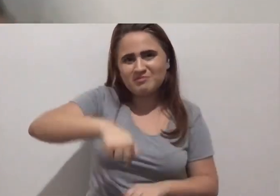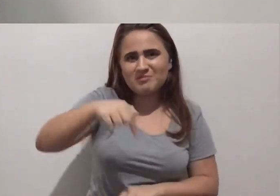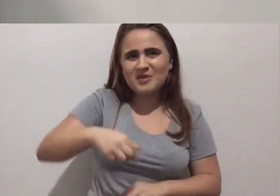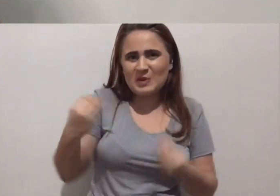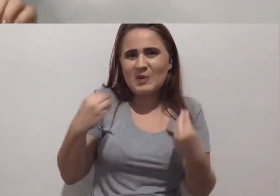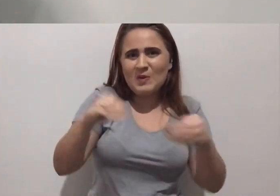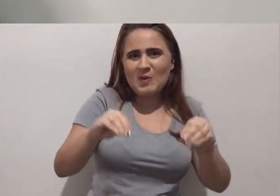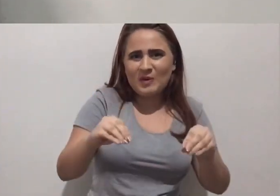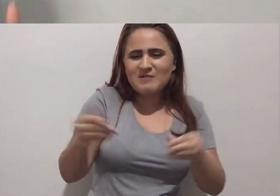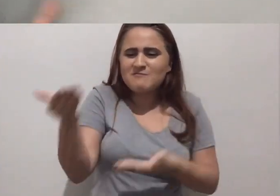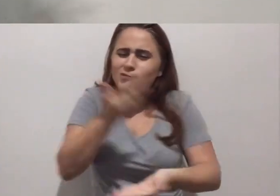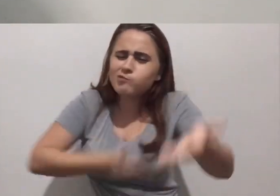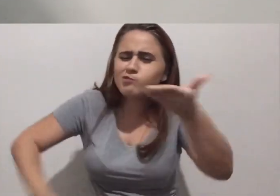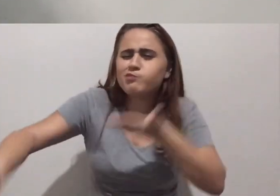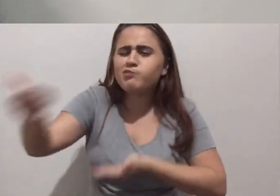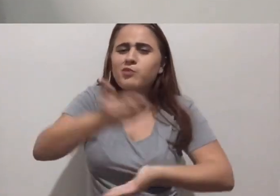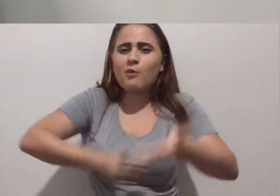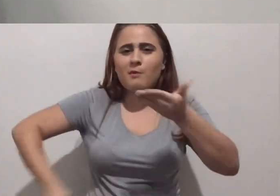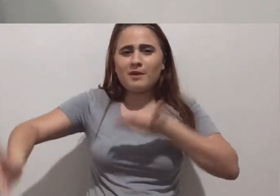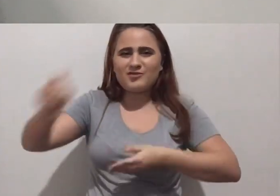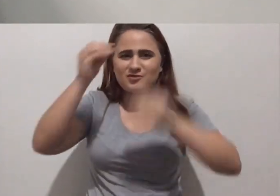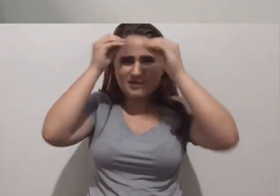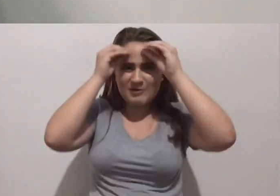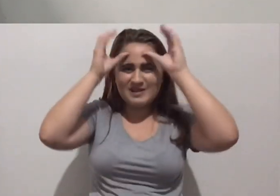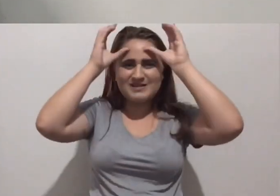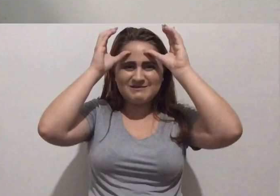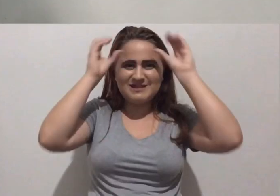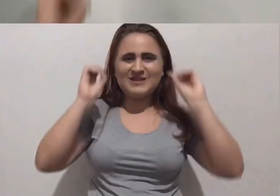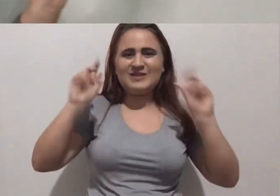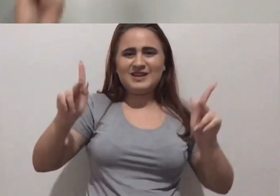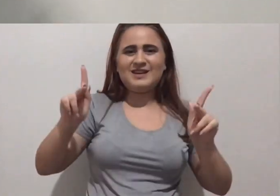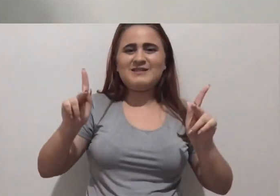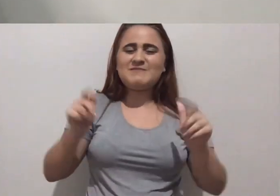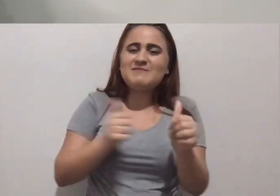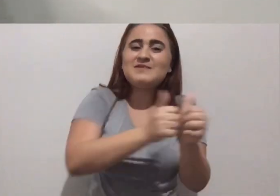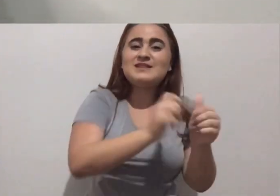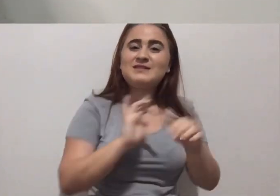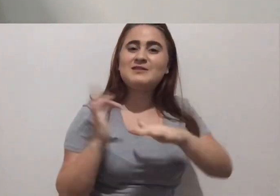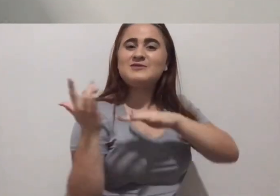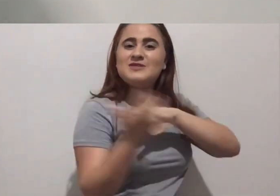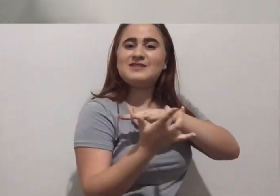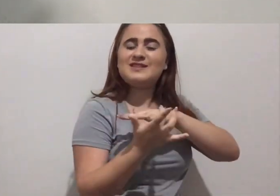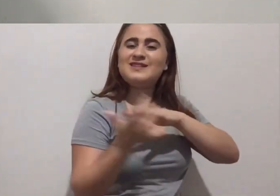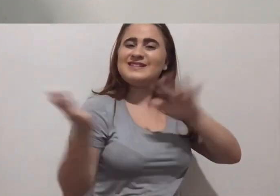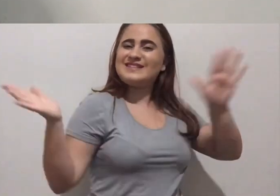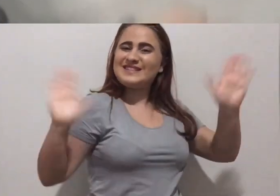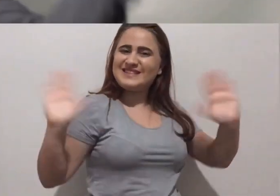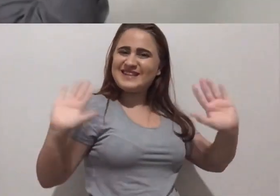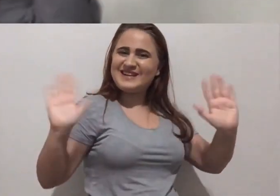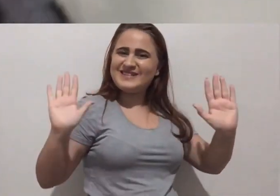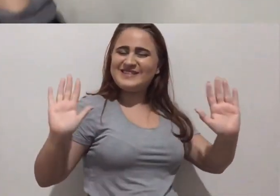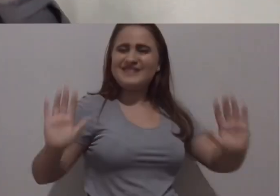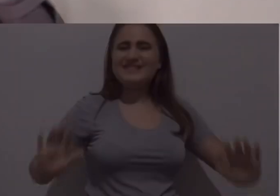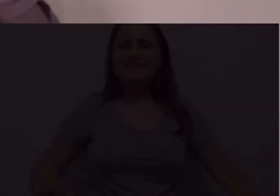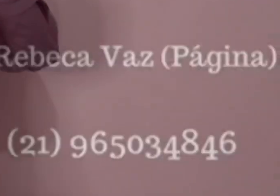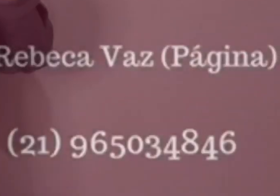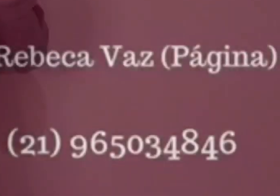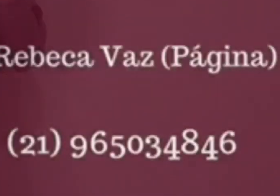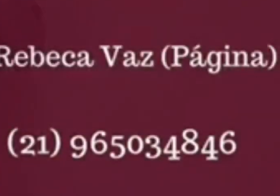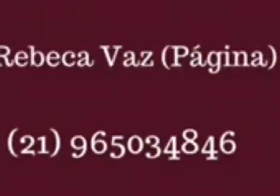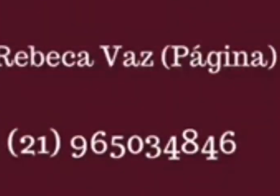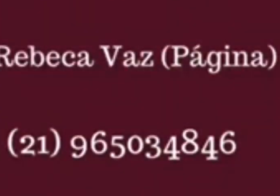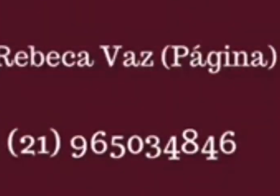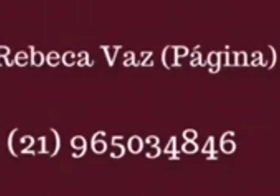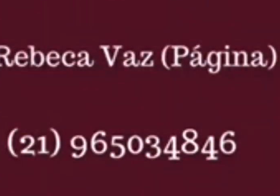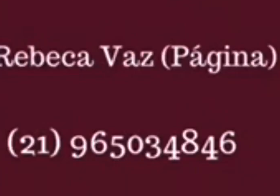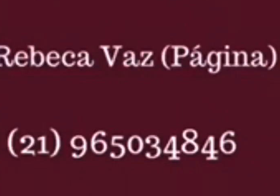aqui nos comentários pra nós compartilharmos os nossos conhecimentos, tá bom? Me siga nas minhas redes sociais e até o próximo vídeo. Tchau!